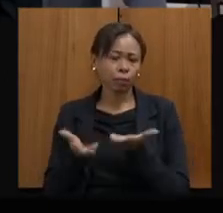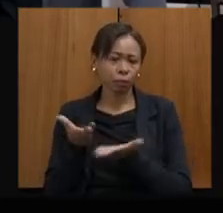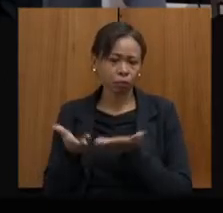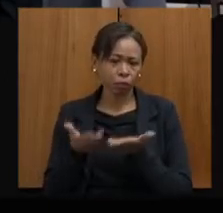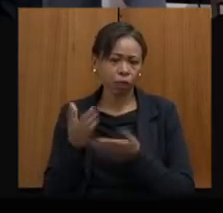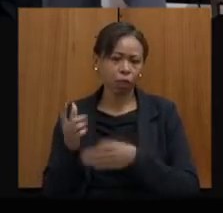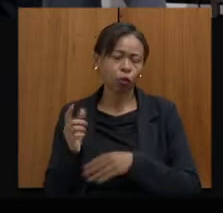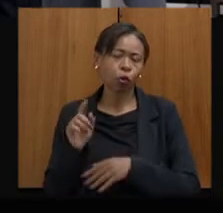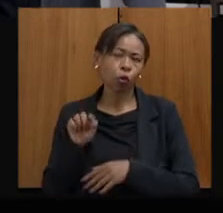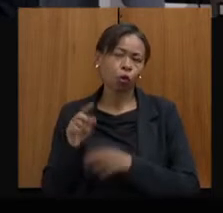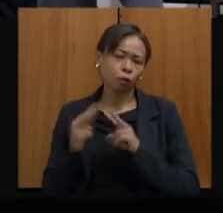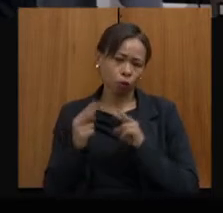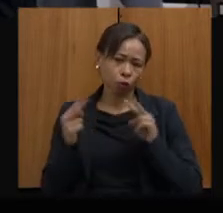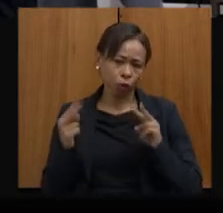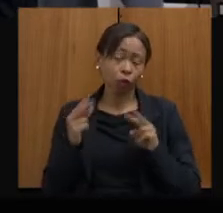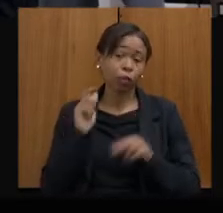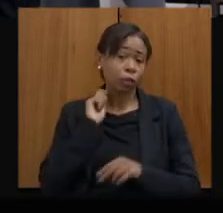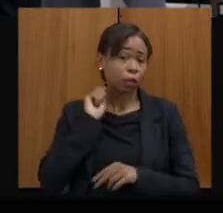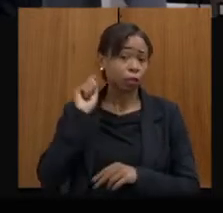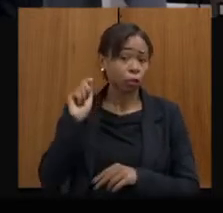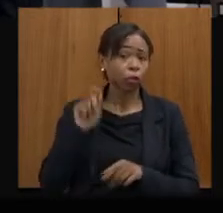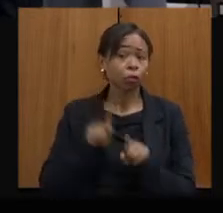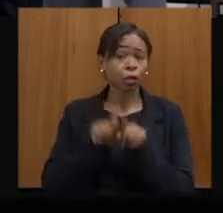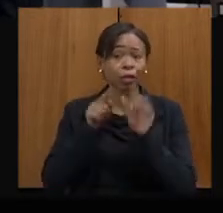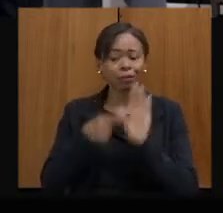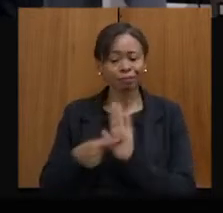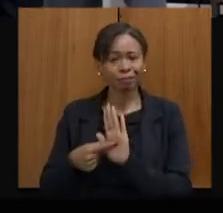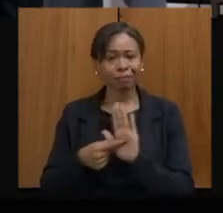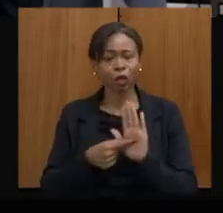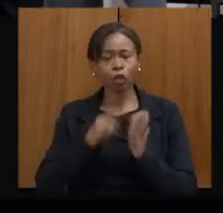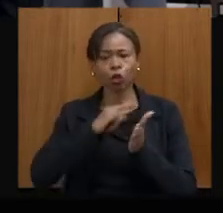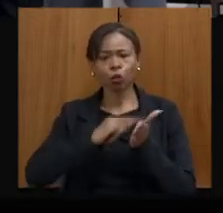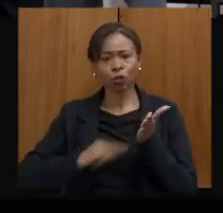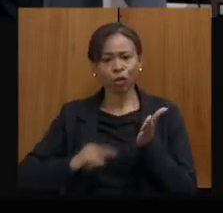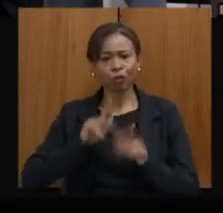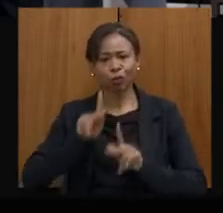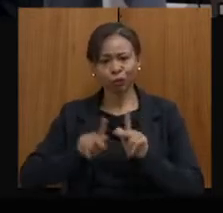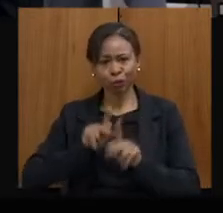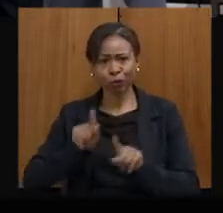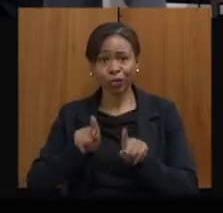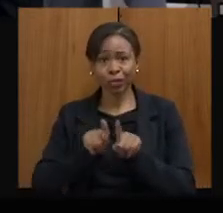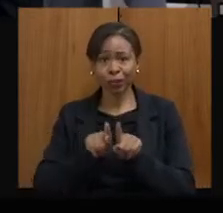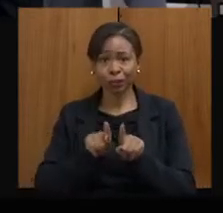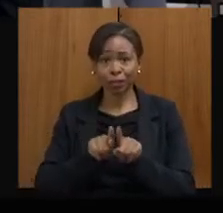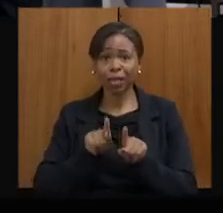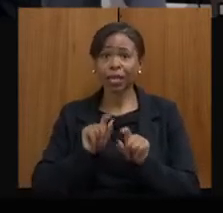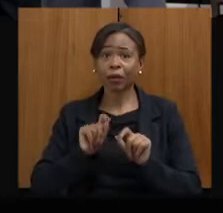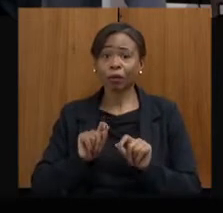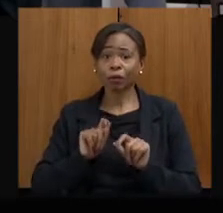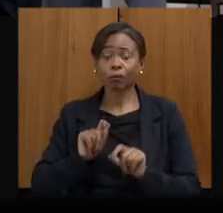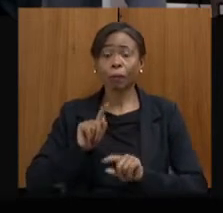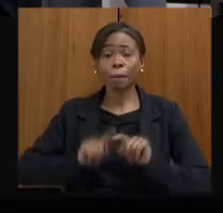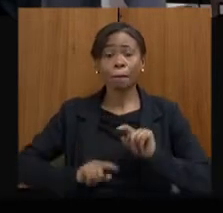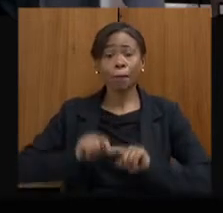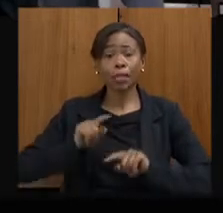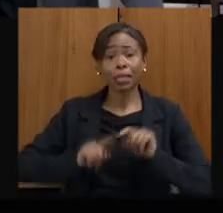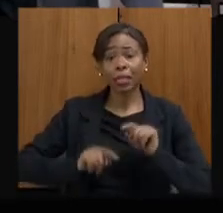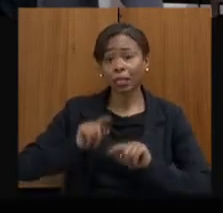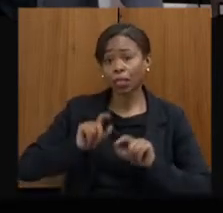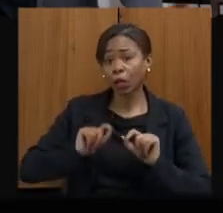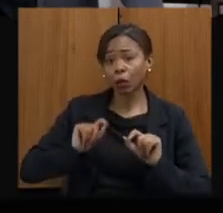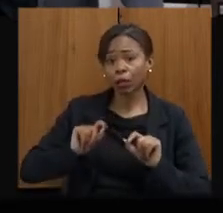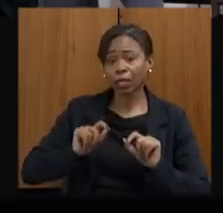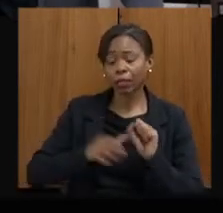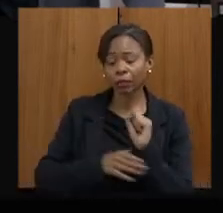de documentários dos moradores locais. Instalação de equipamentos de segurança quanto intrusão, ou seja, alarmes de